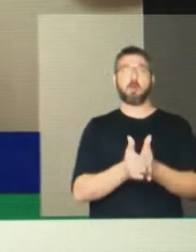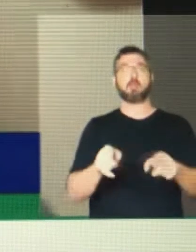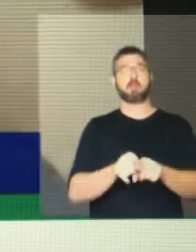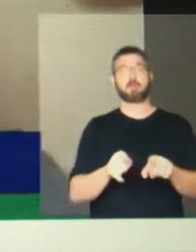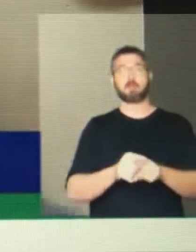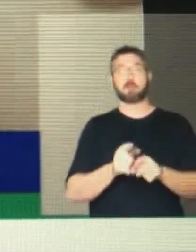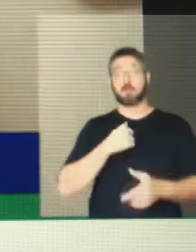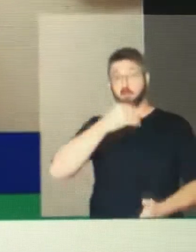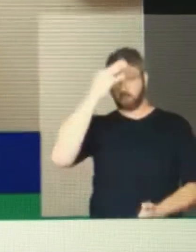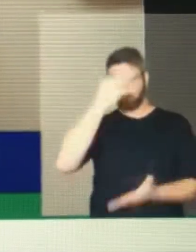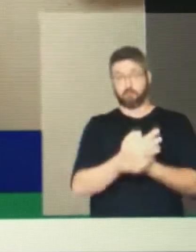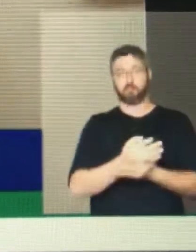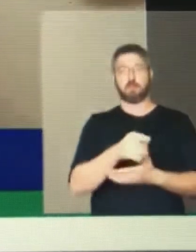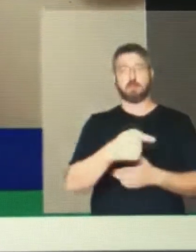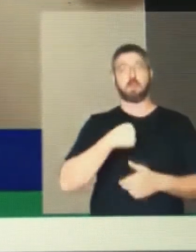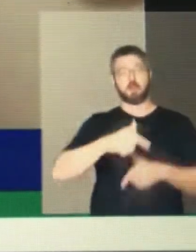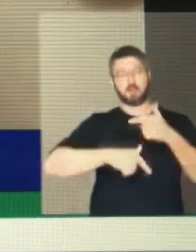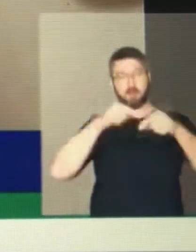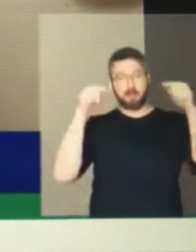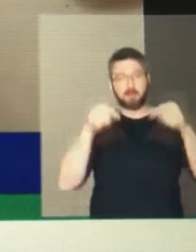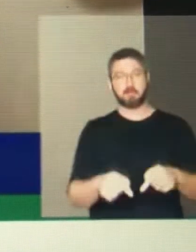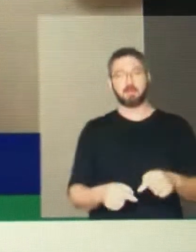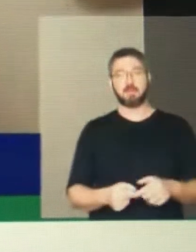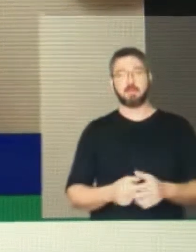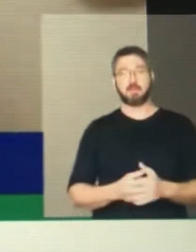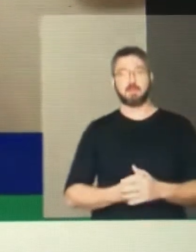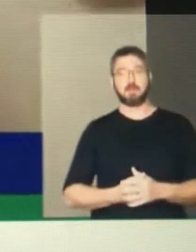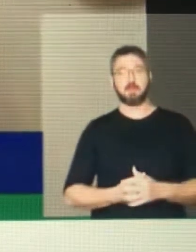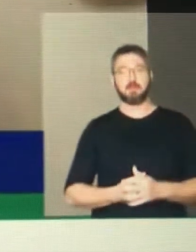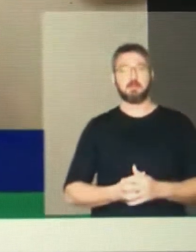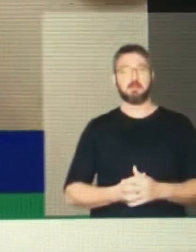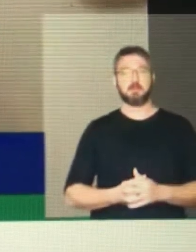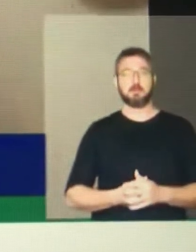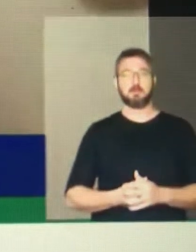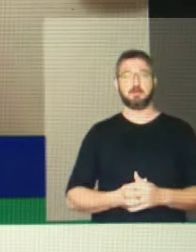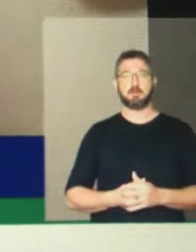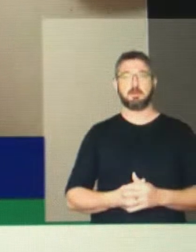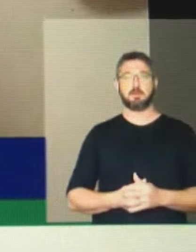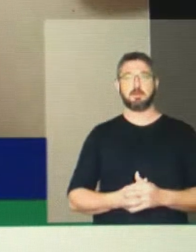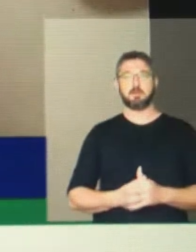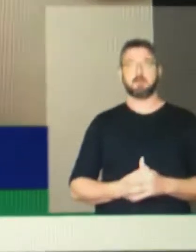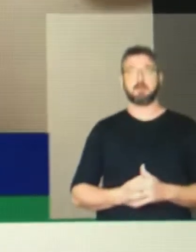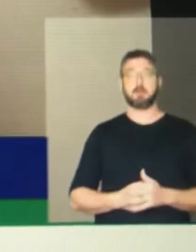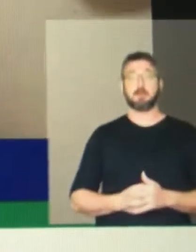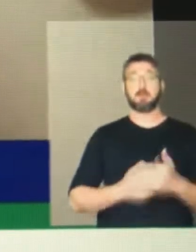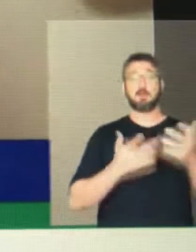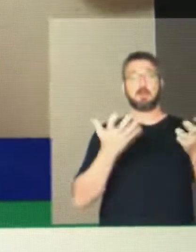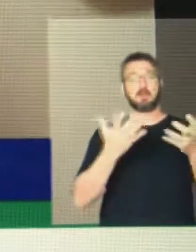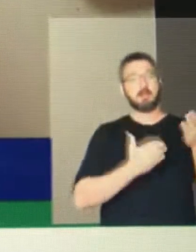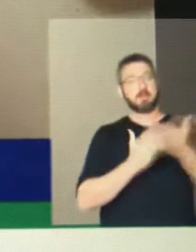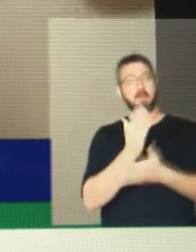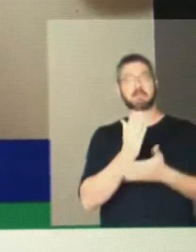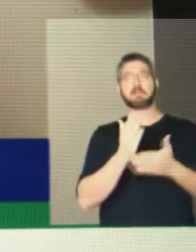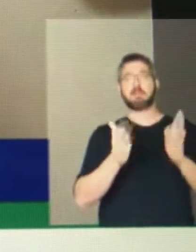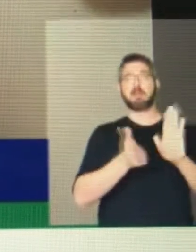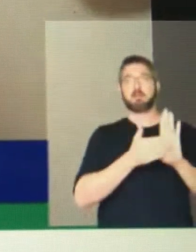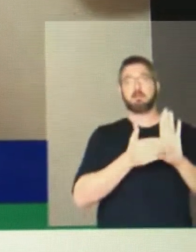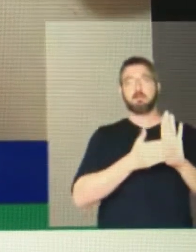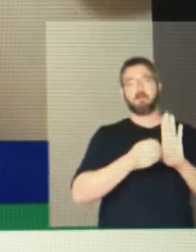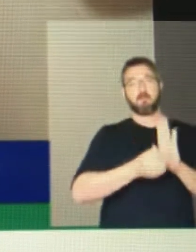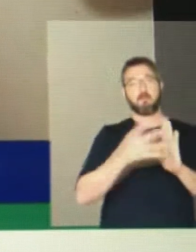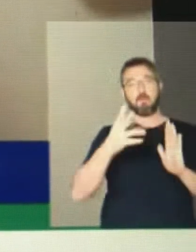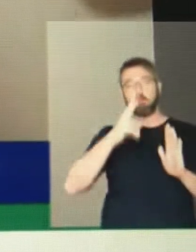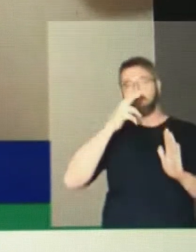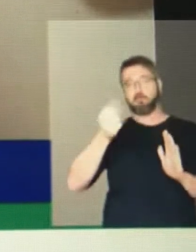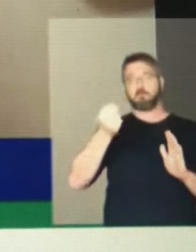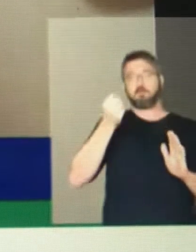aprovar um conjunto de medidas propostas por diversos parlamentares desta casa como auxílio emergencial para